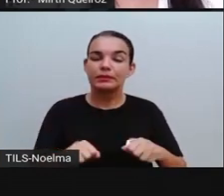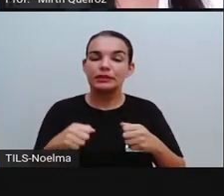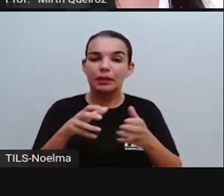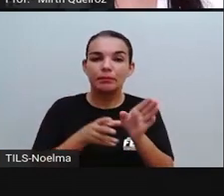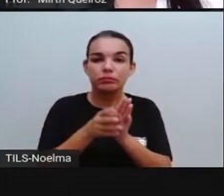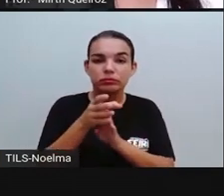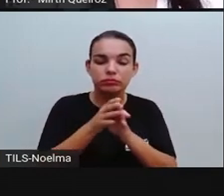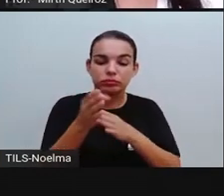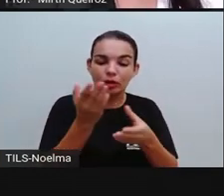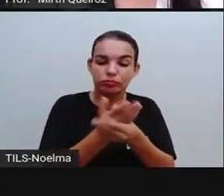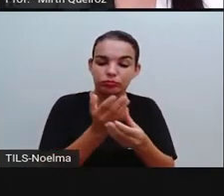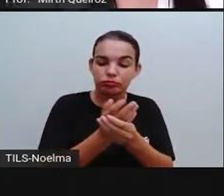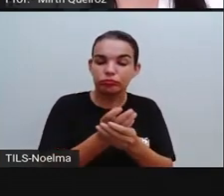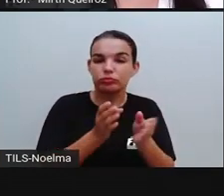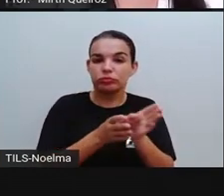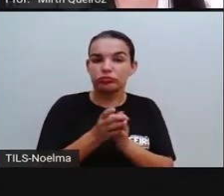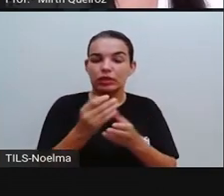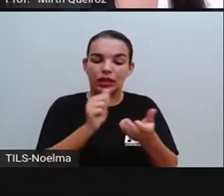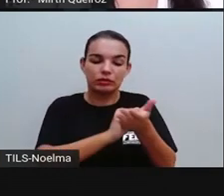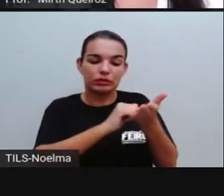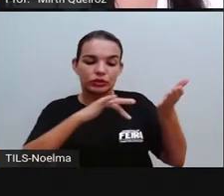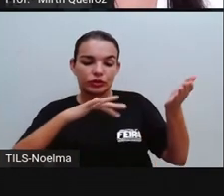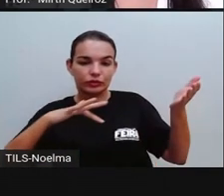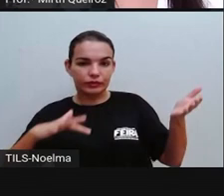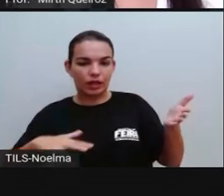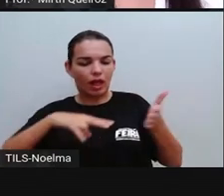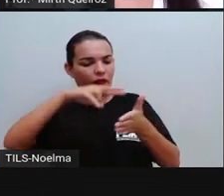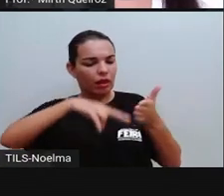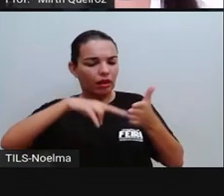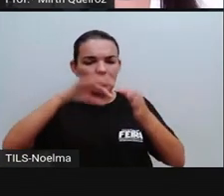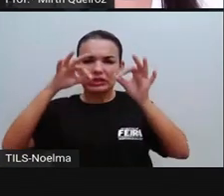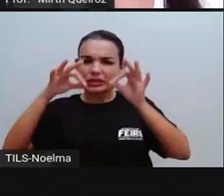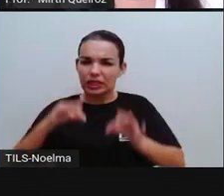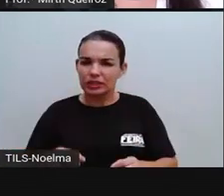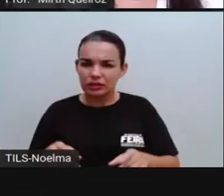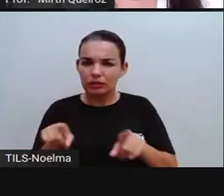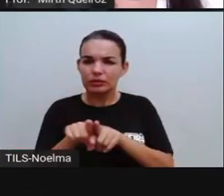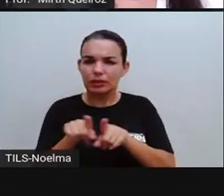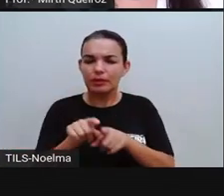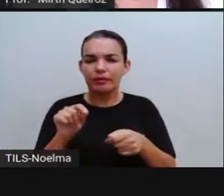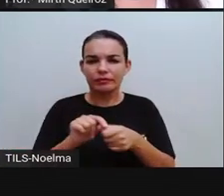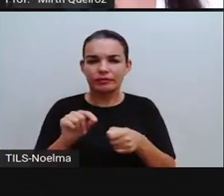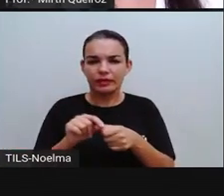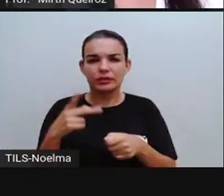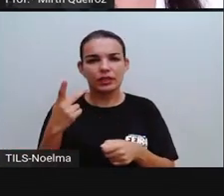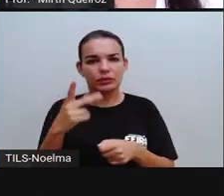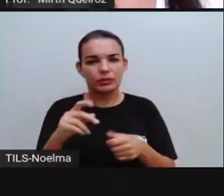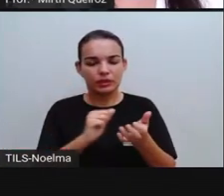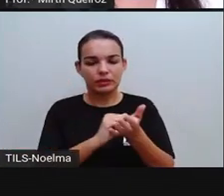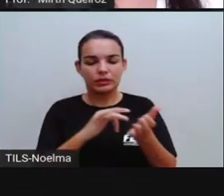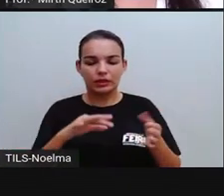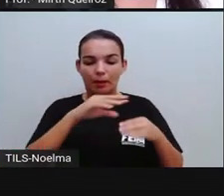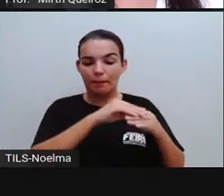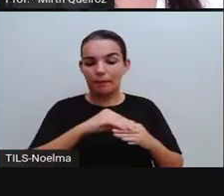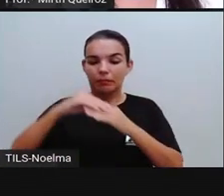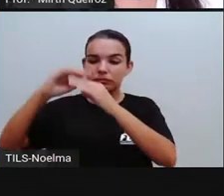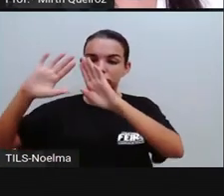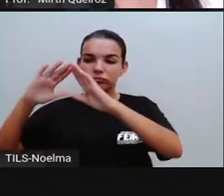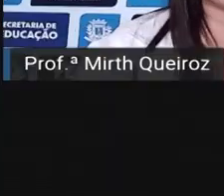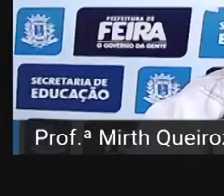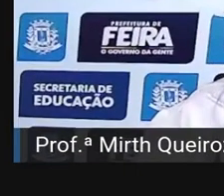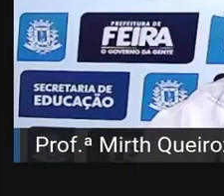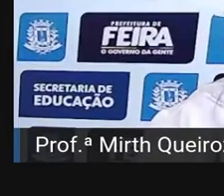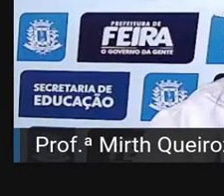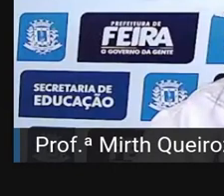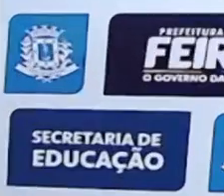seu percurso pedagógico, as atividades, leia direitinho, realiza suas atividades com muito cuidado, com muito capricho, que deverão ser entregues às escolas